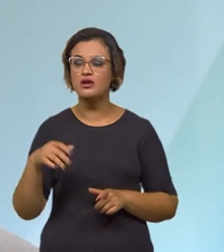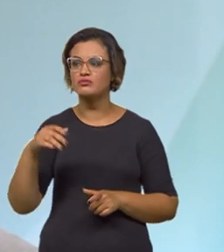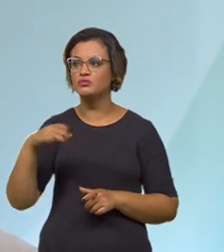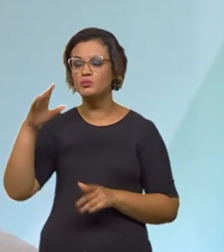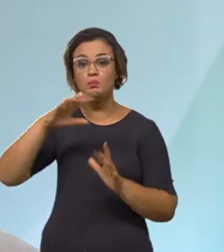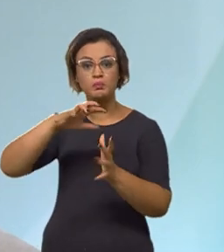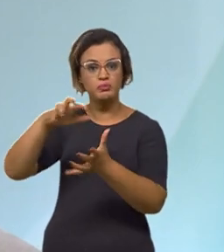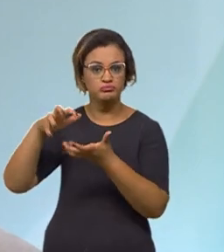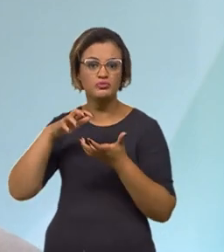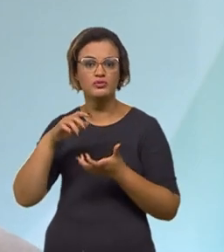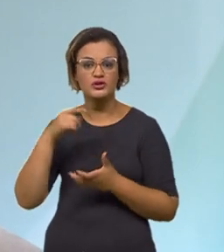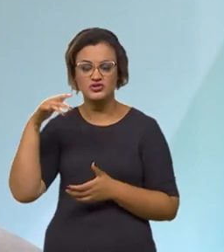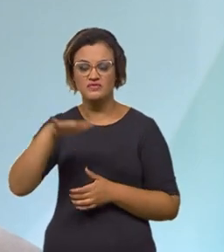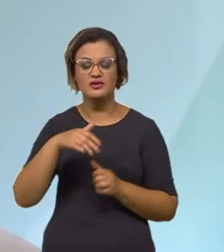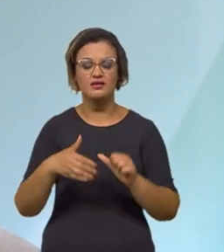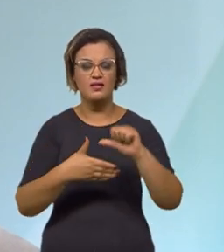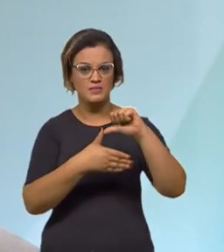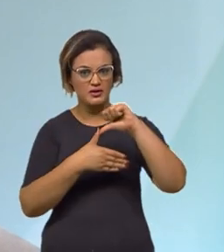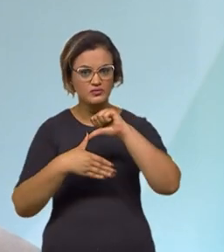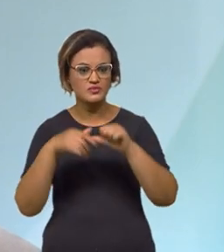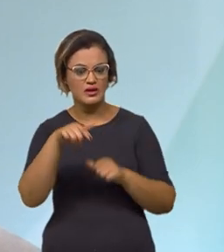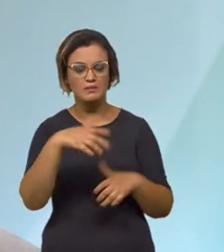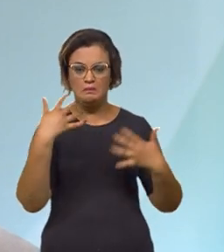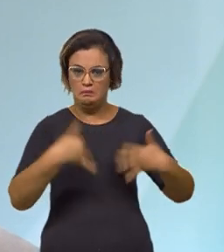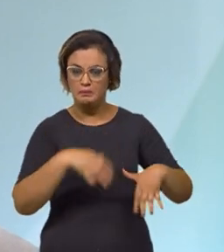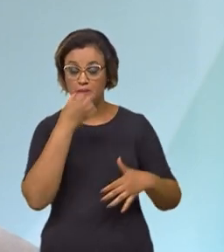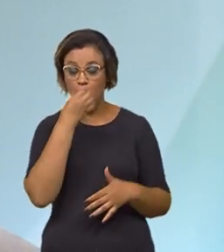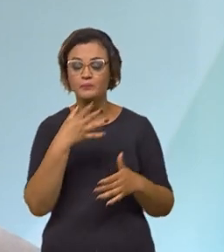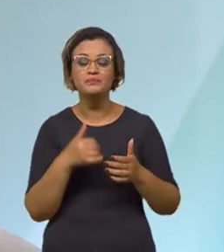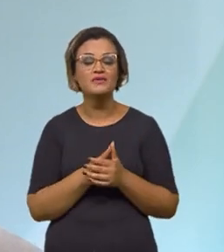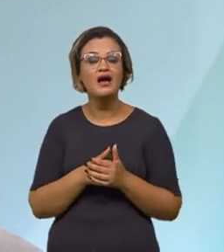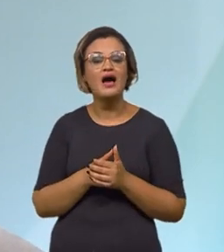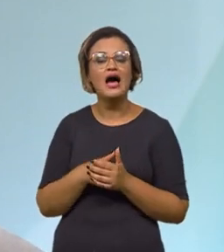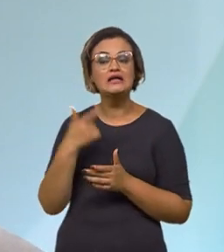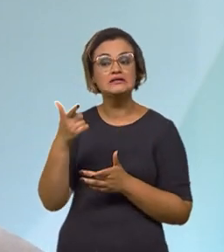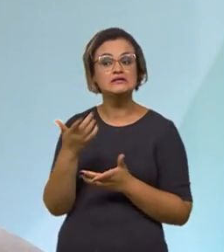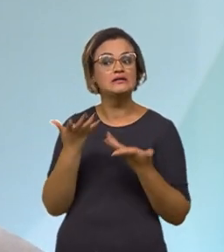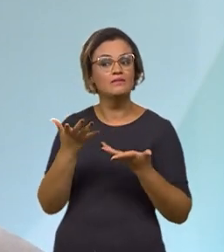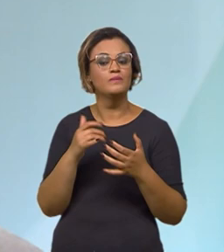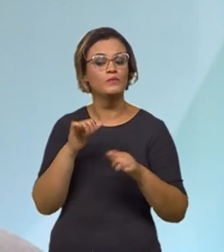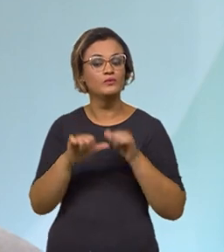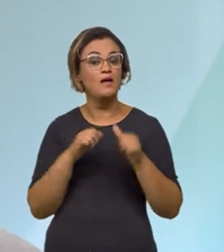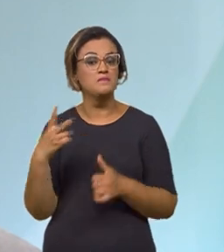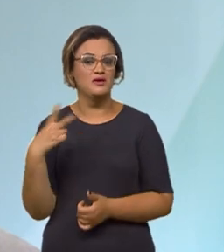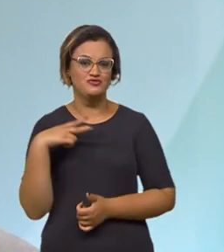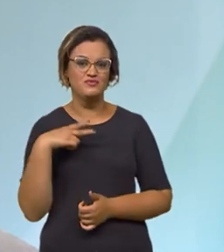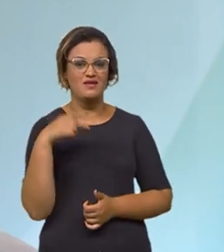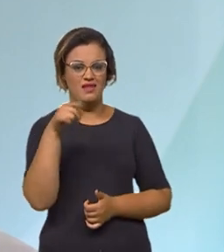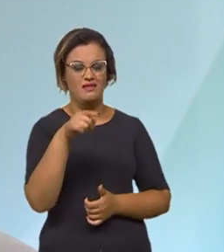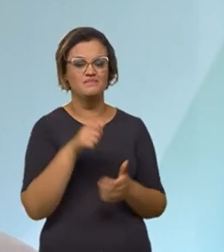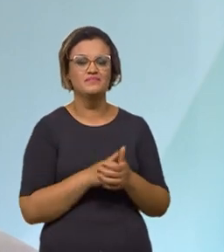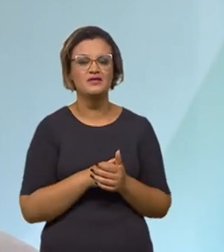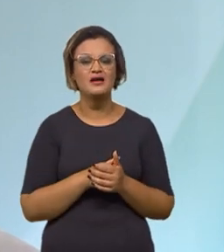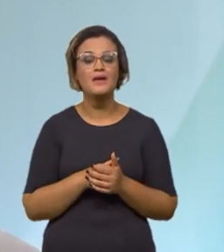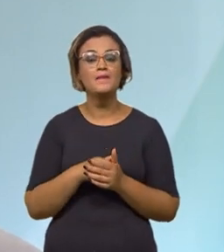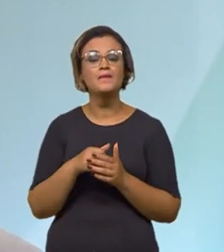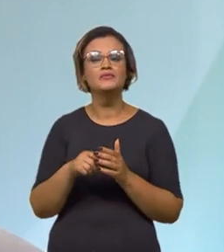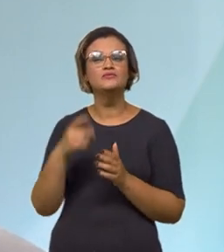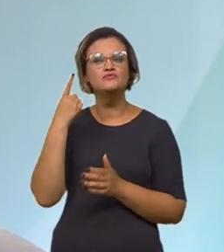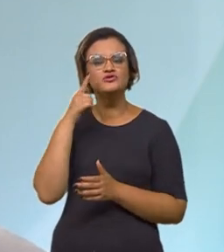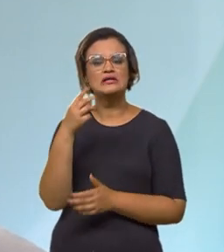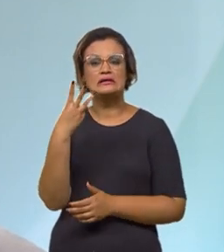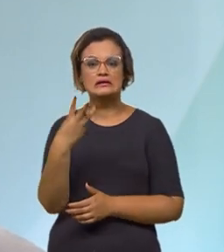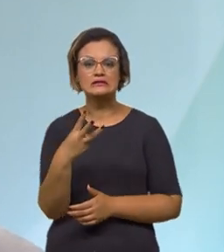especialmente aqui para a nossa América do Sul. Nós estamos trabalhando, então, com a privatização do Porto de Santos. Fizemos pela primeira vez na nossa história no dia